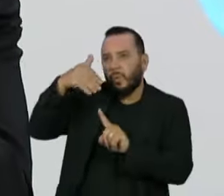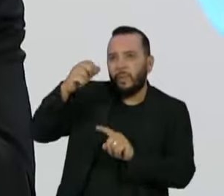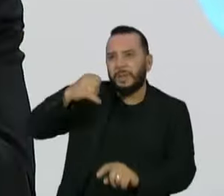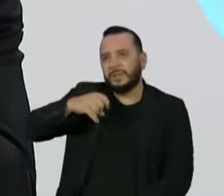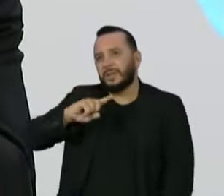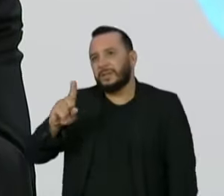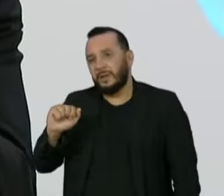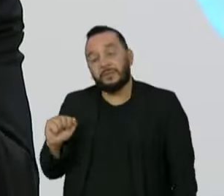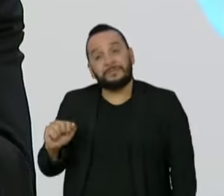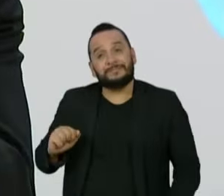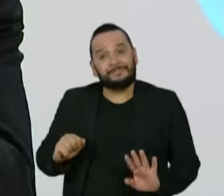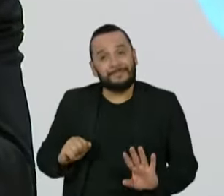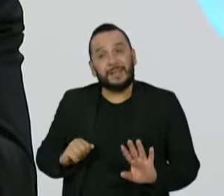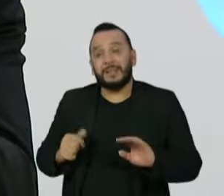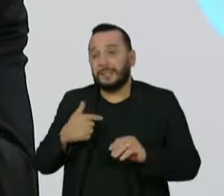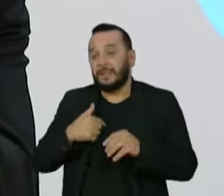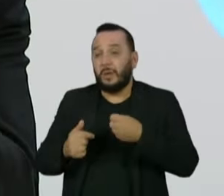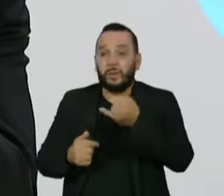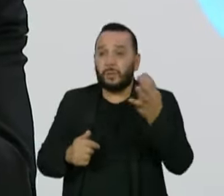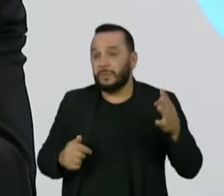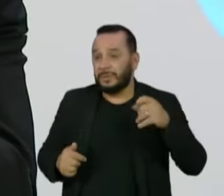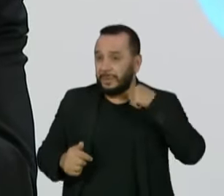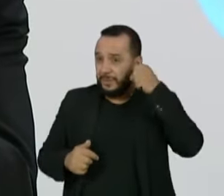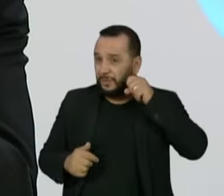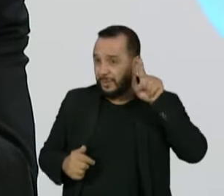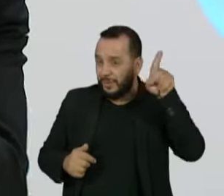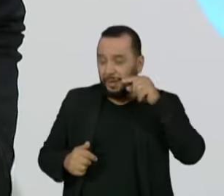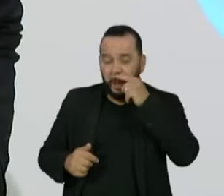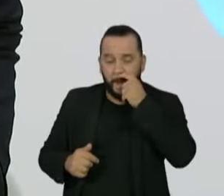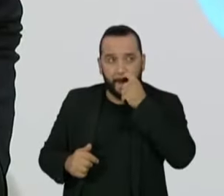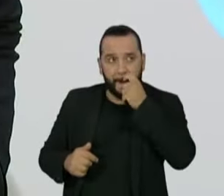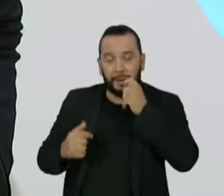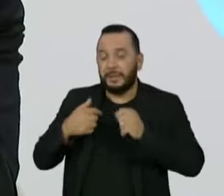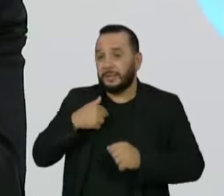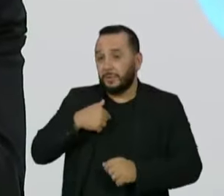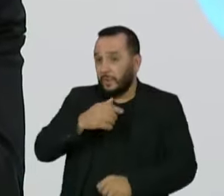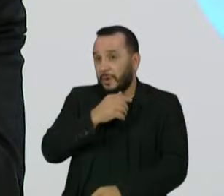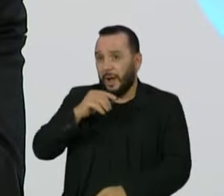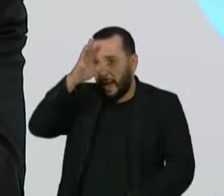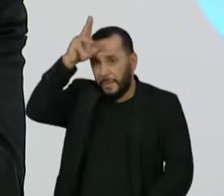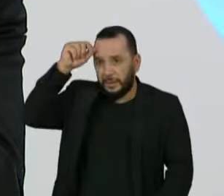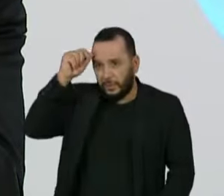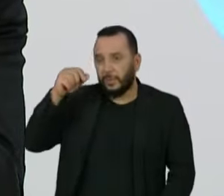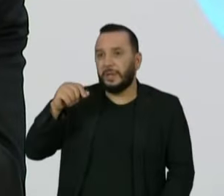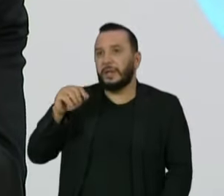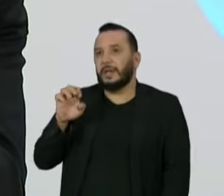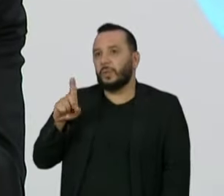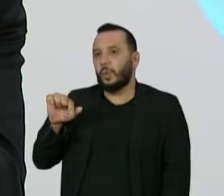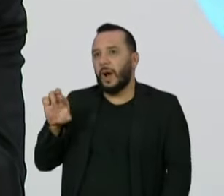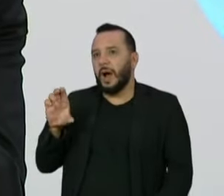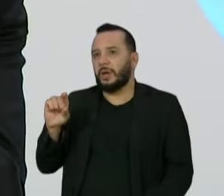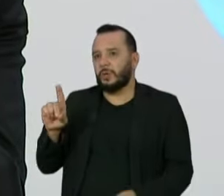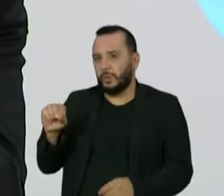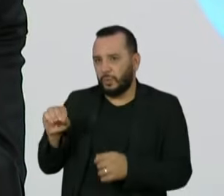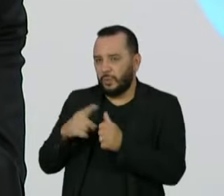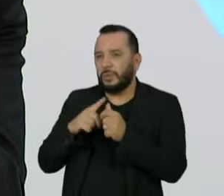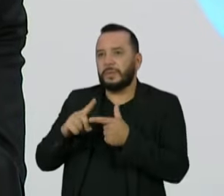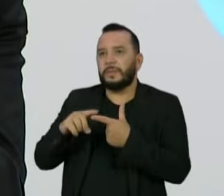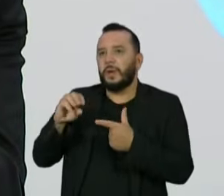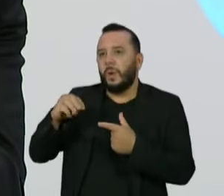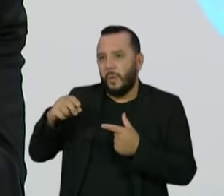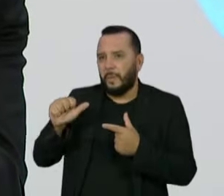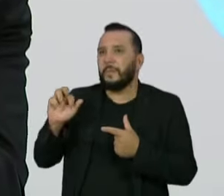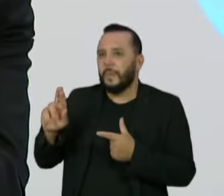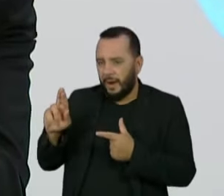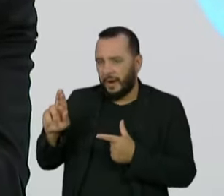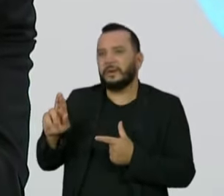esse é um ponto em que os senadores do Amazonas, Eduardo Braga e Omar Aziz, se posicionam bastante e também não tem consequência maior